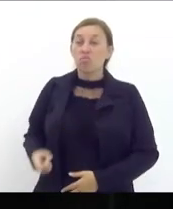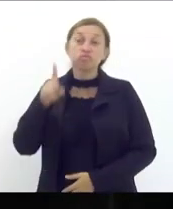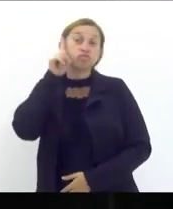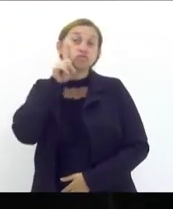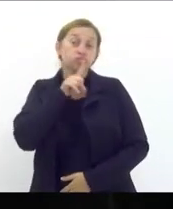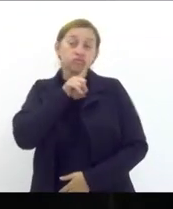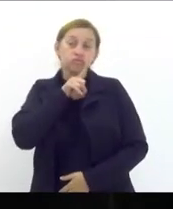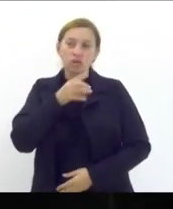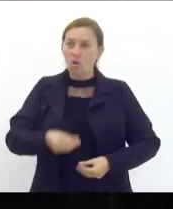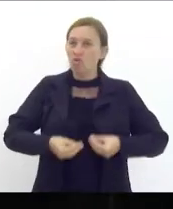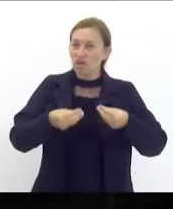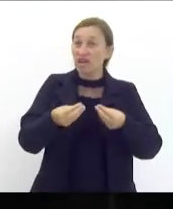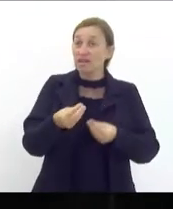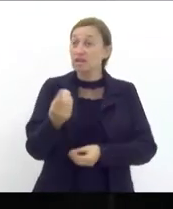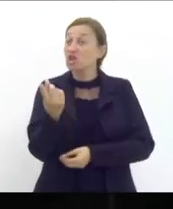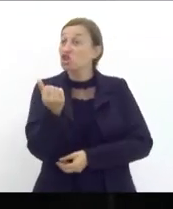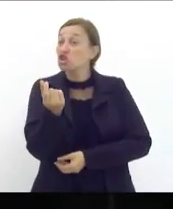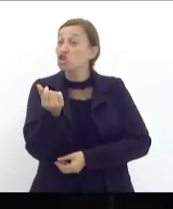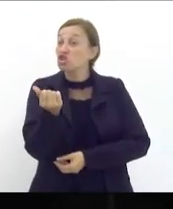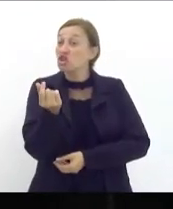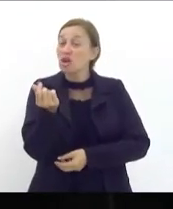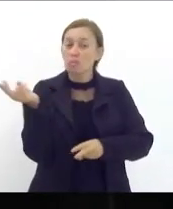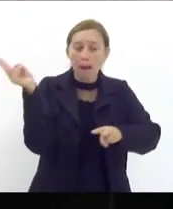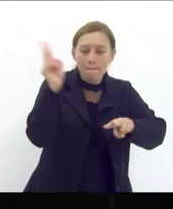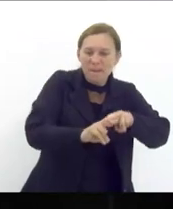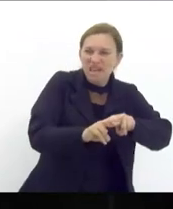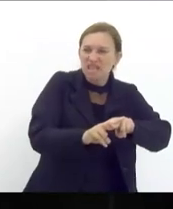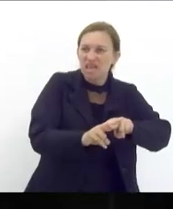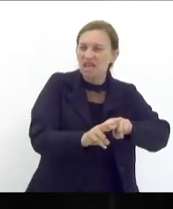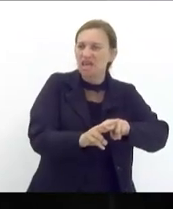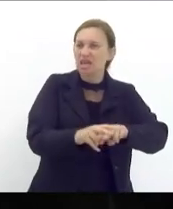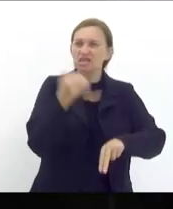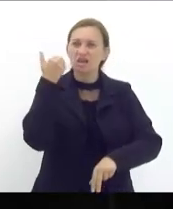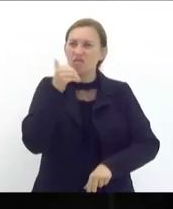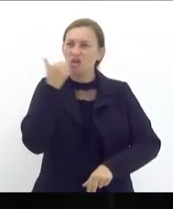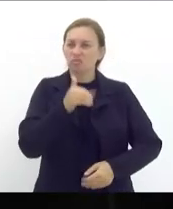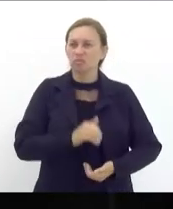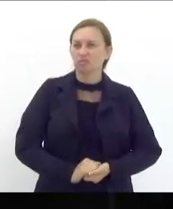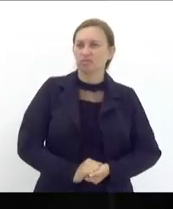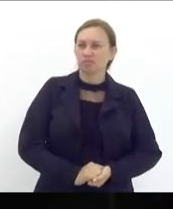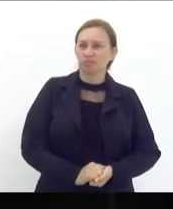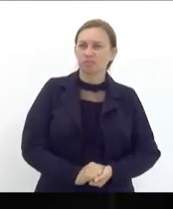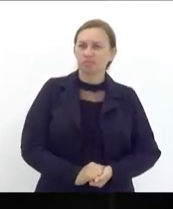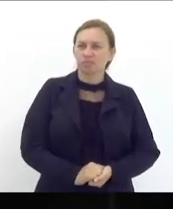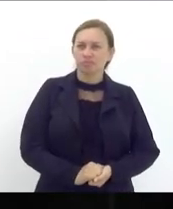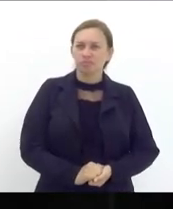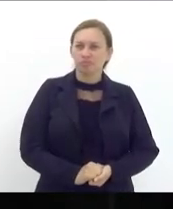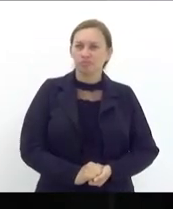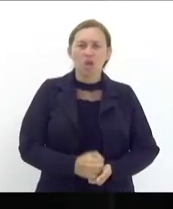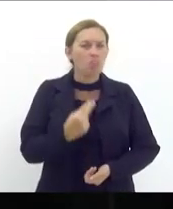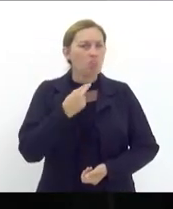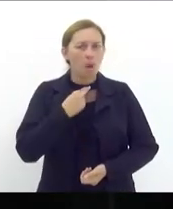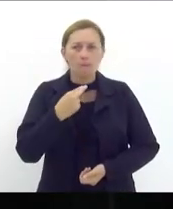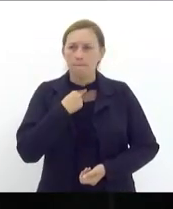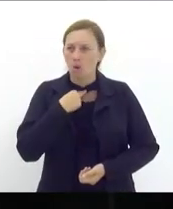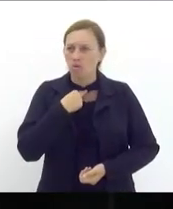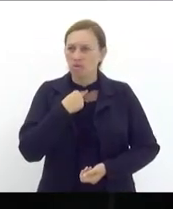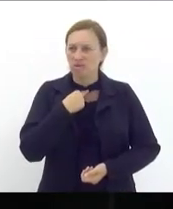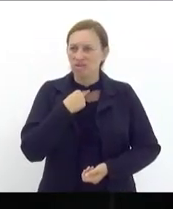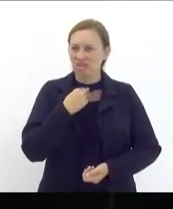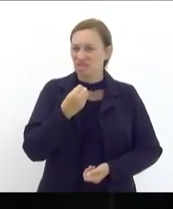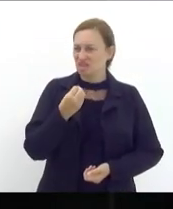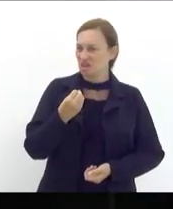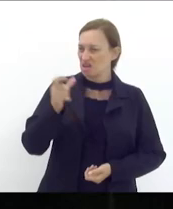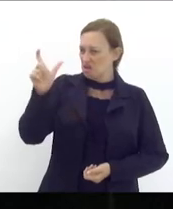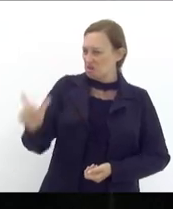uma mega cena de final de ano acumulada pela captura dele não pode ser boa coisa